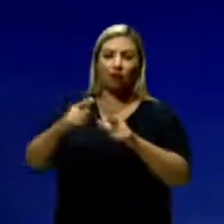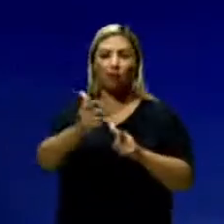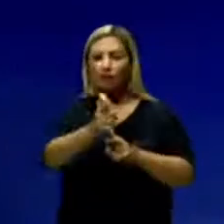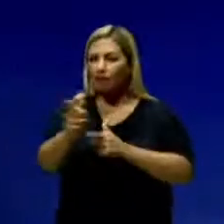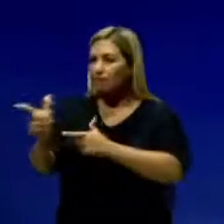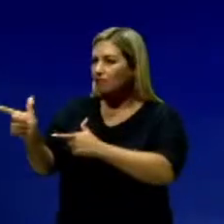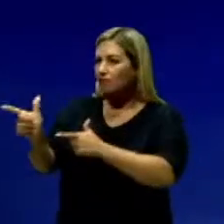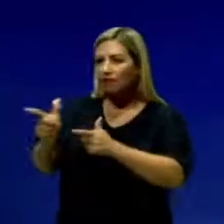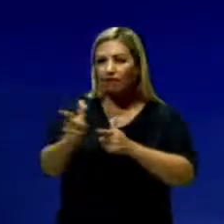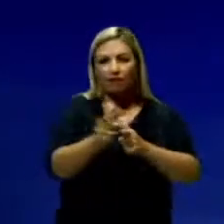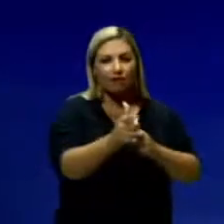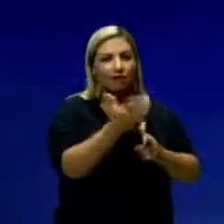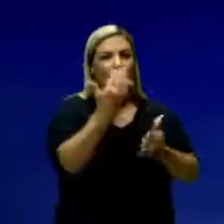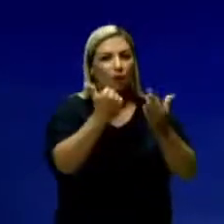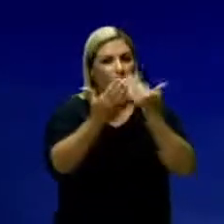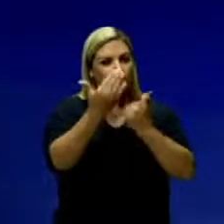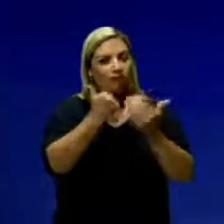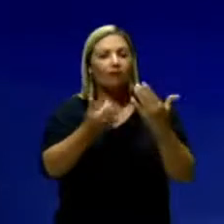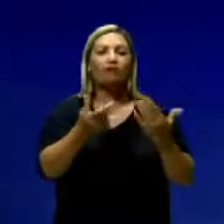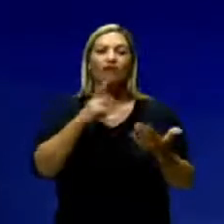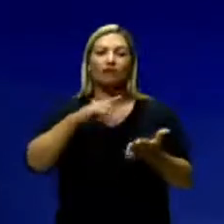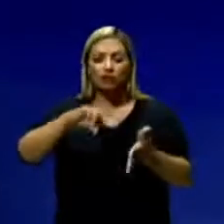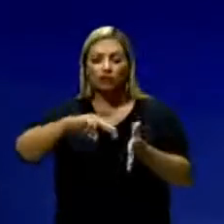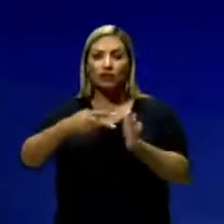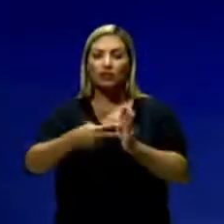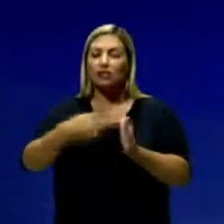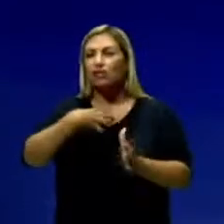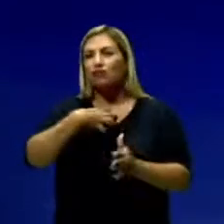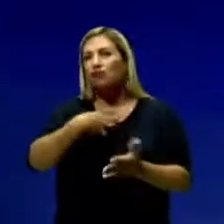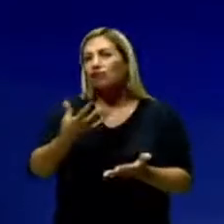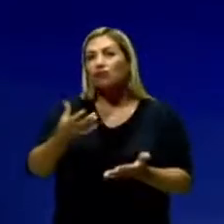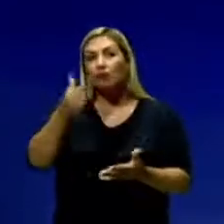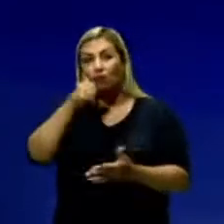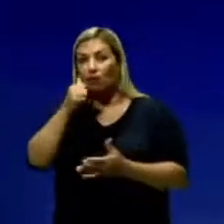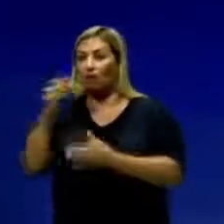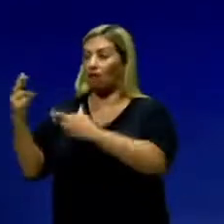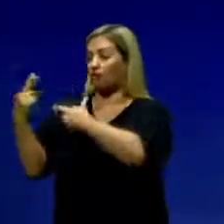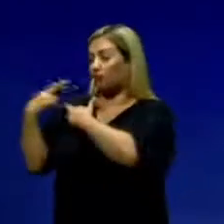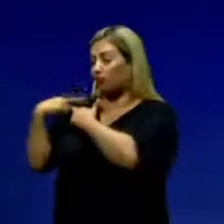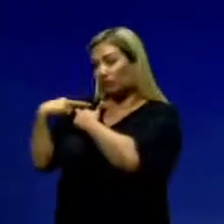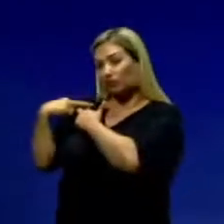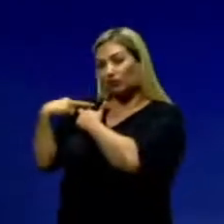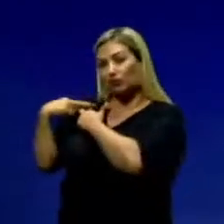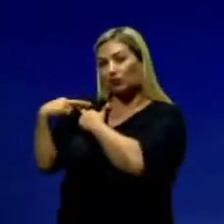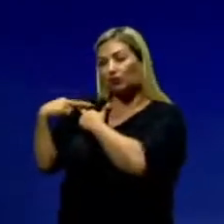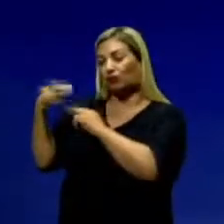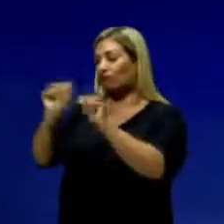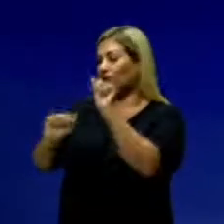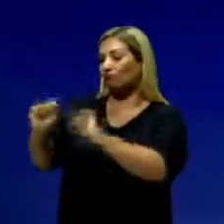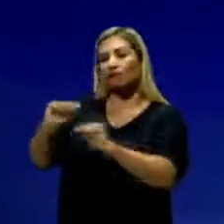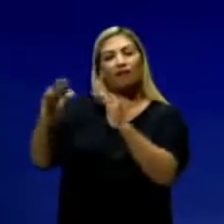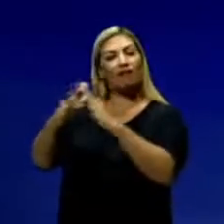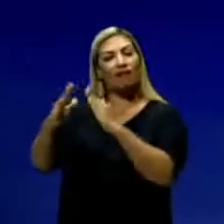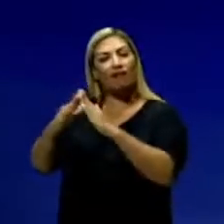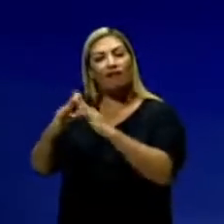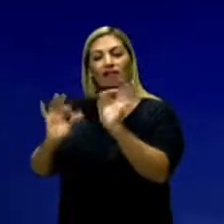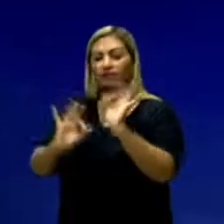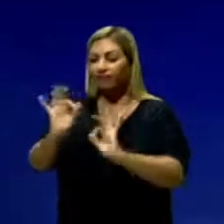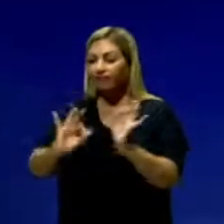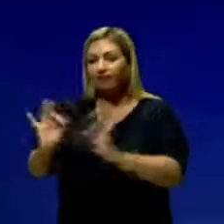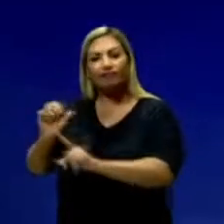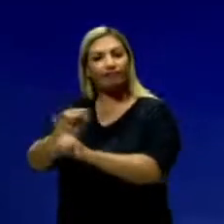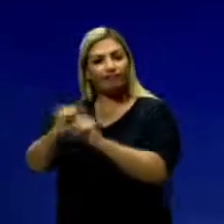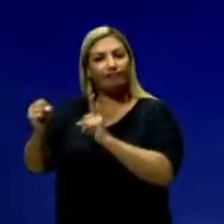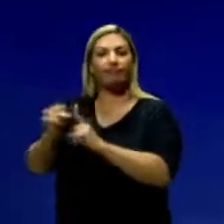e para várias coisas nesse sentido. E a mulher ficava ali responsável por cuidar e fomentar essa